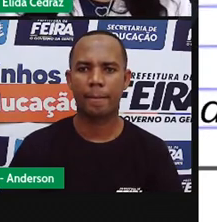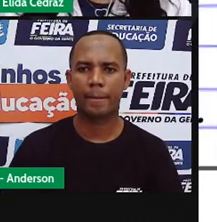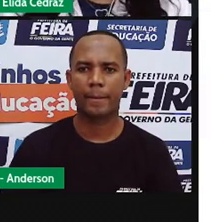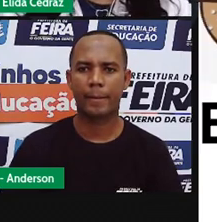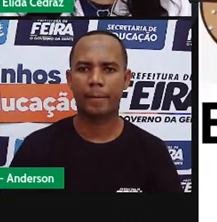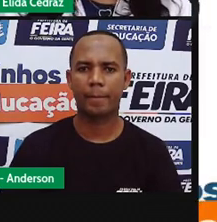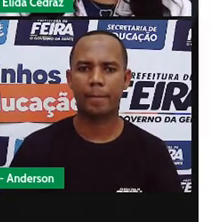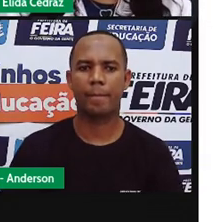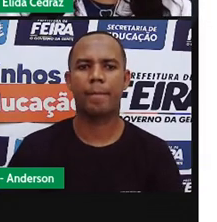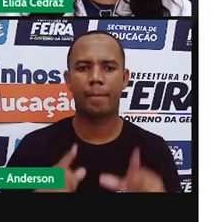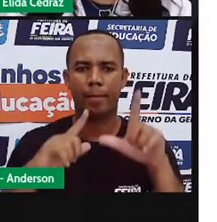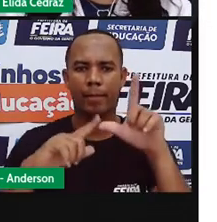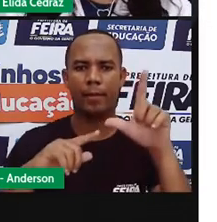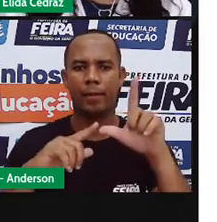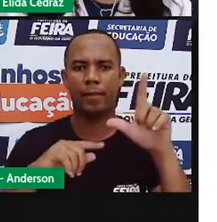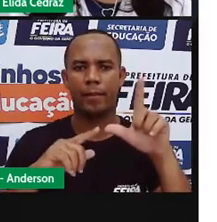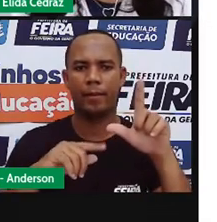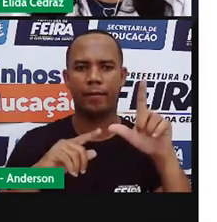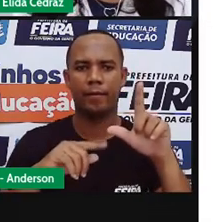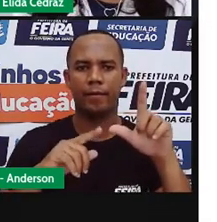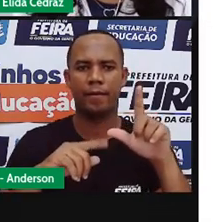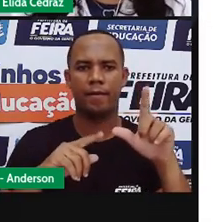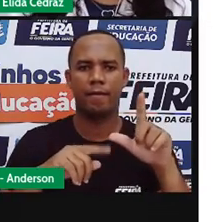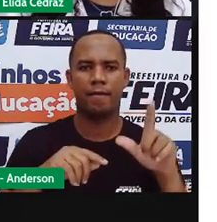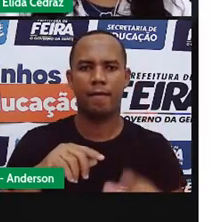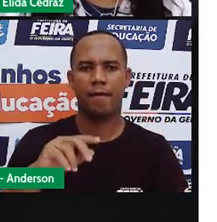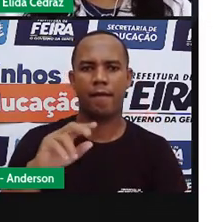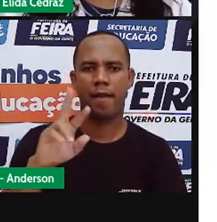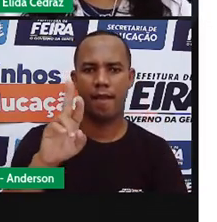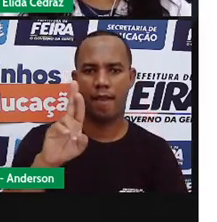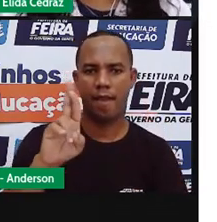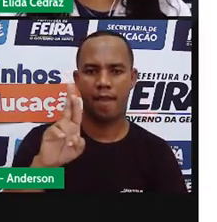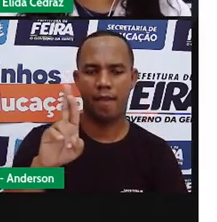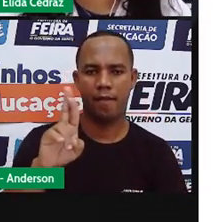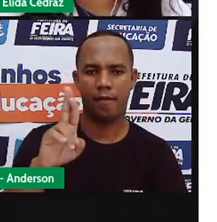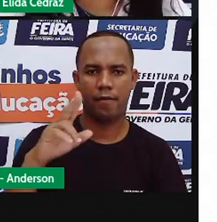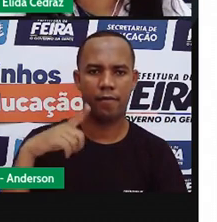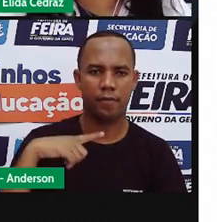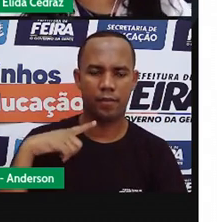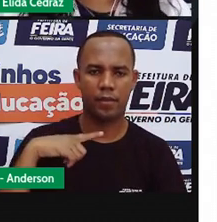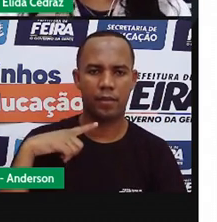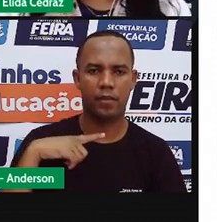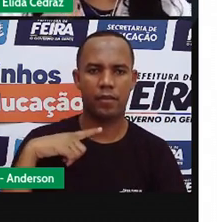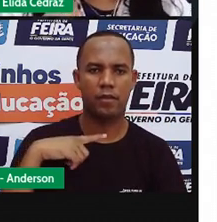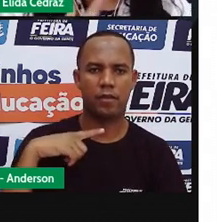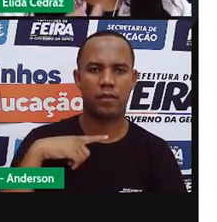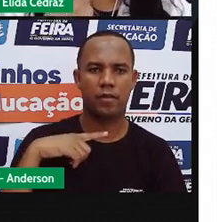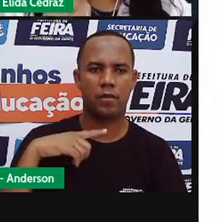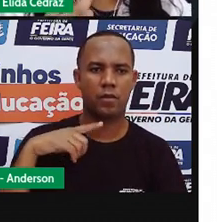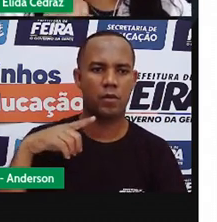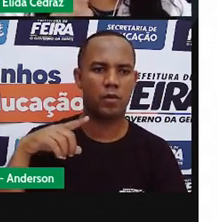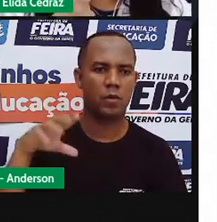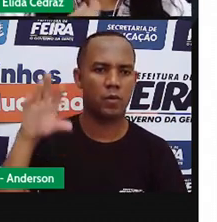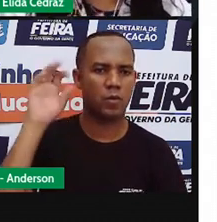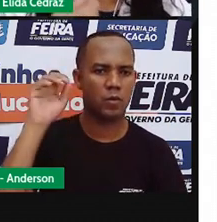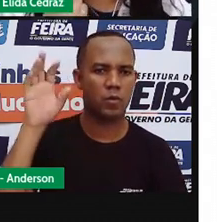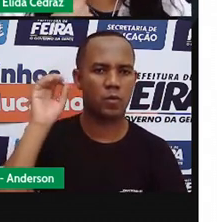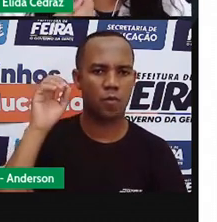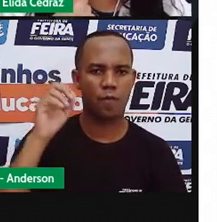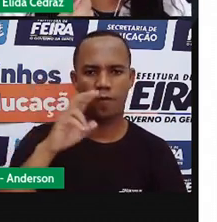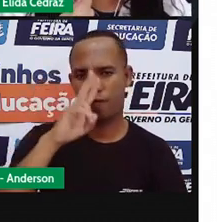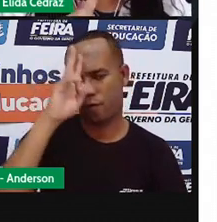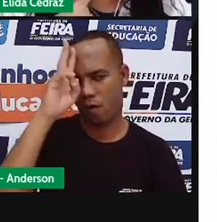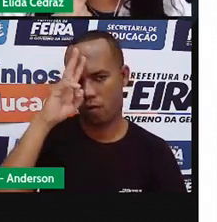A letra R entre as vogais tem um som vibrante. Esse você vai perceber